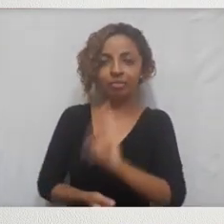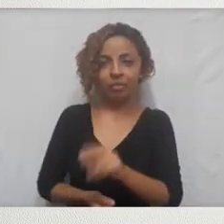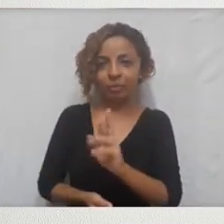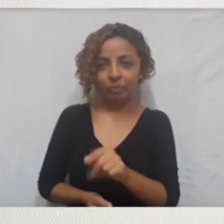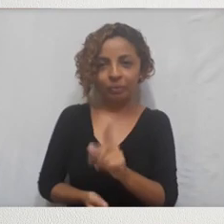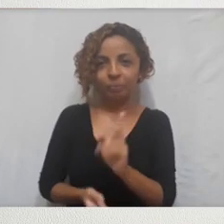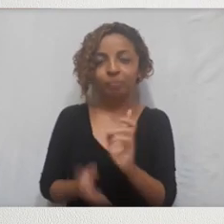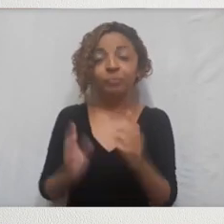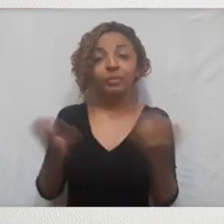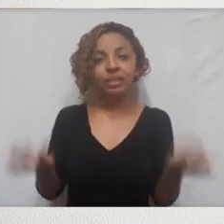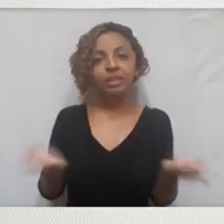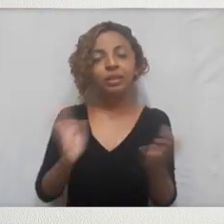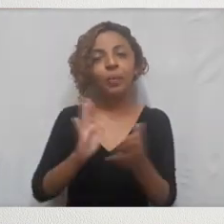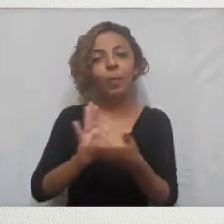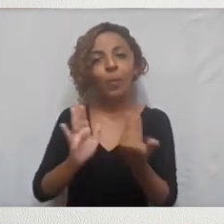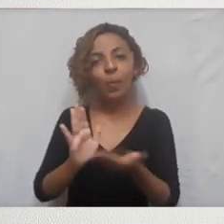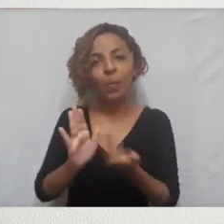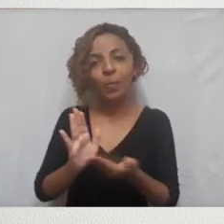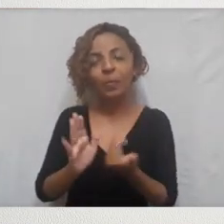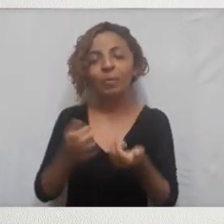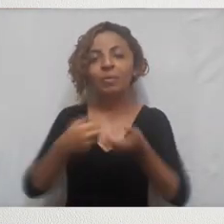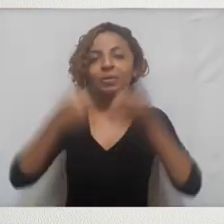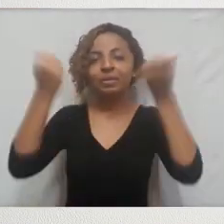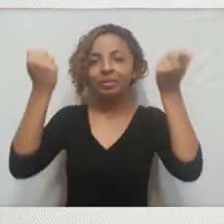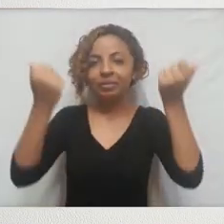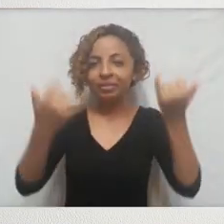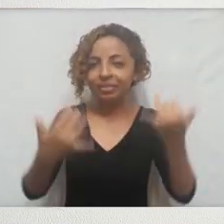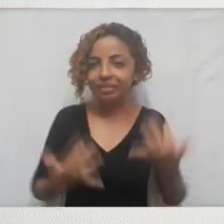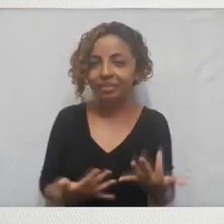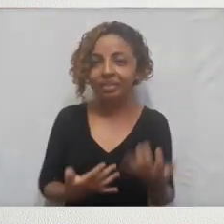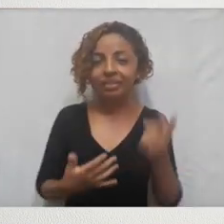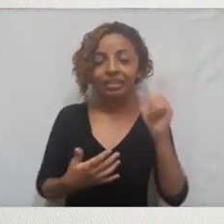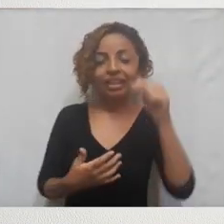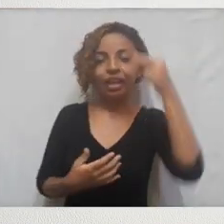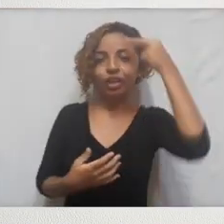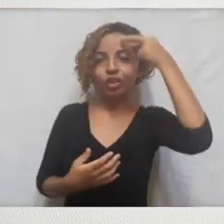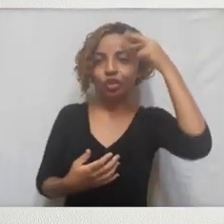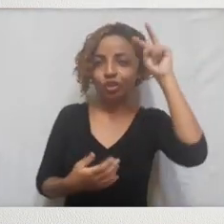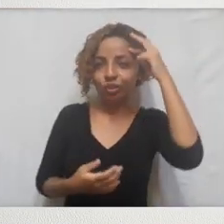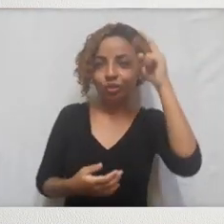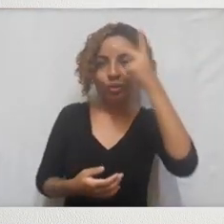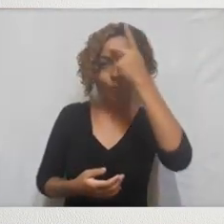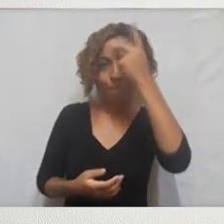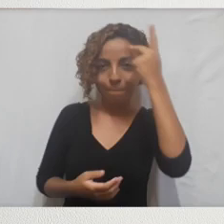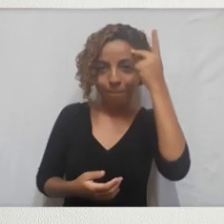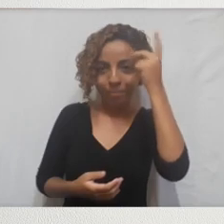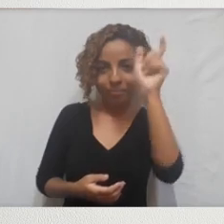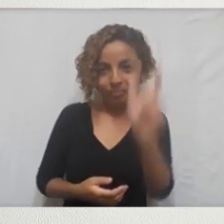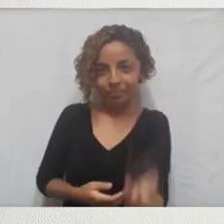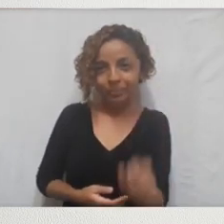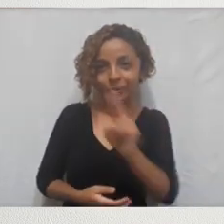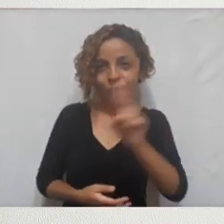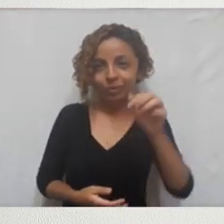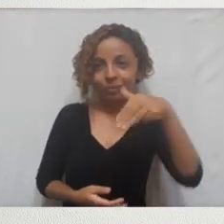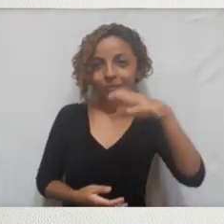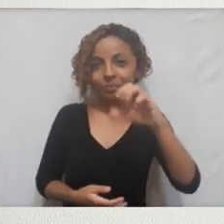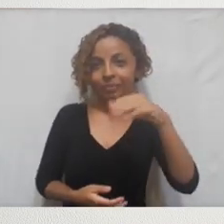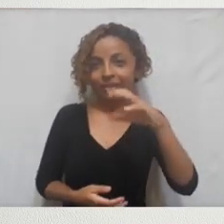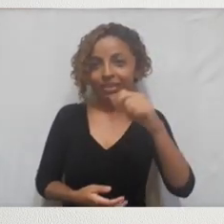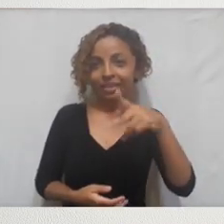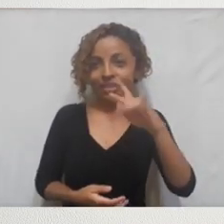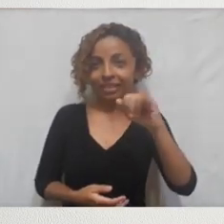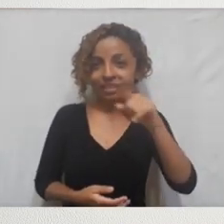Então, nessa primeira parte, a gente vai tendo todo esse enredo de formação mesmo, de